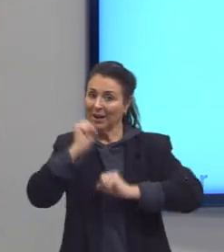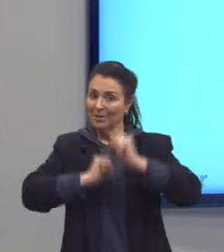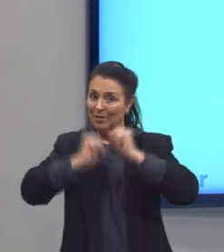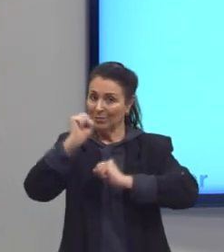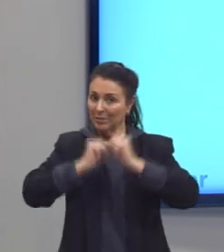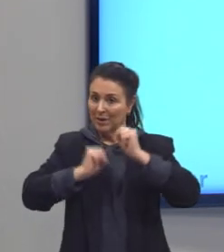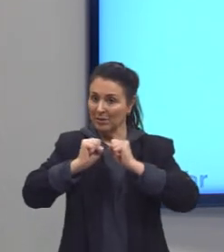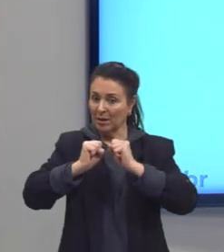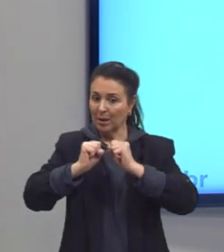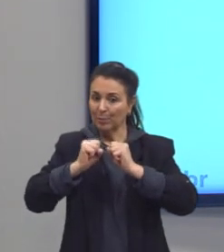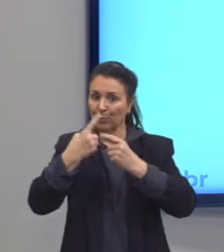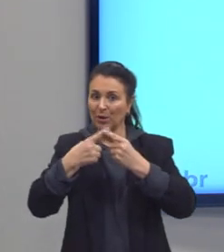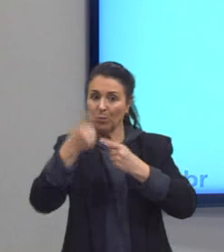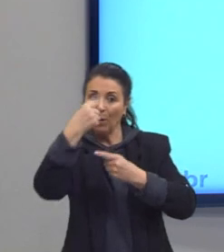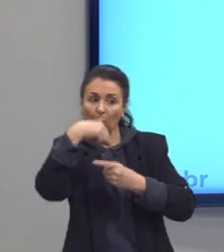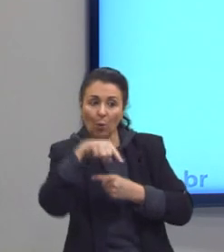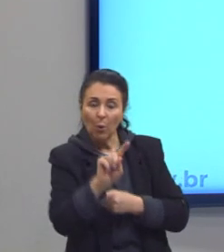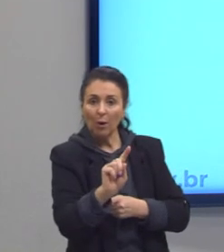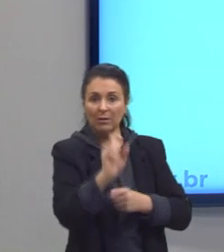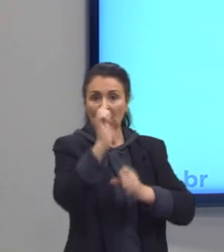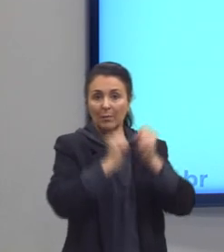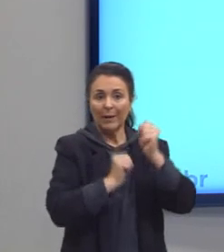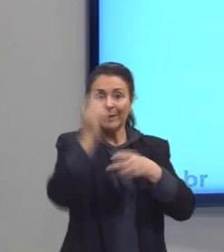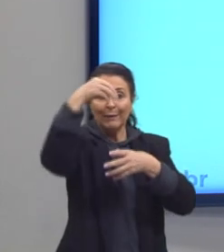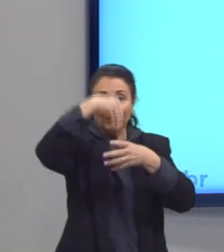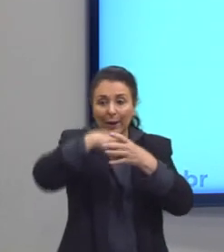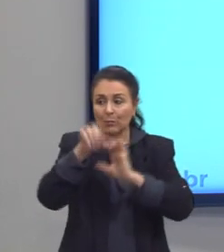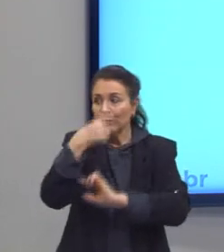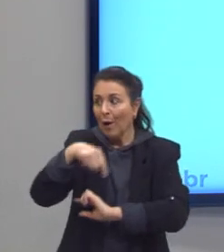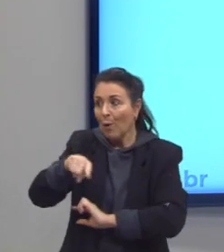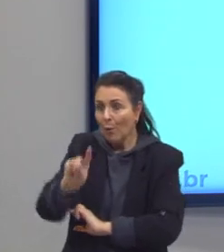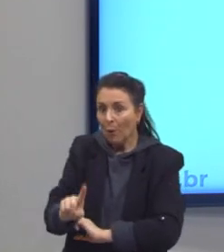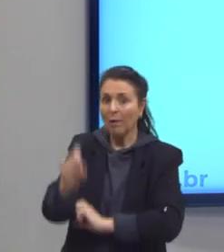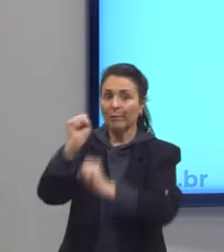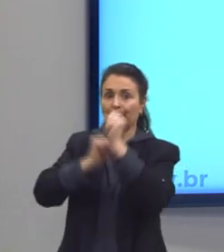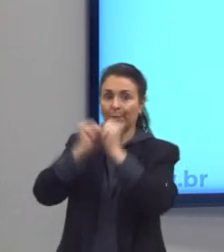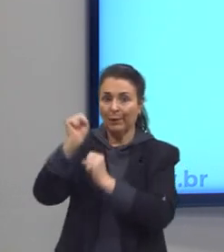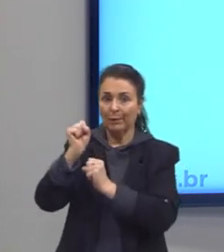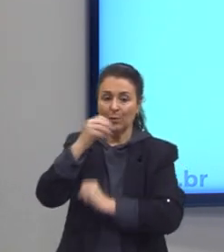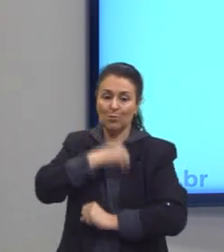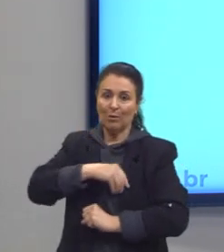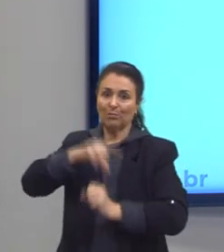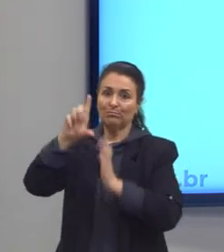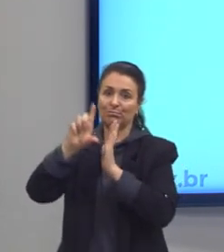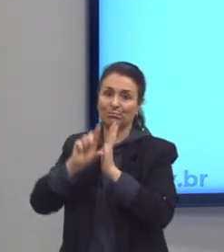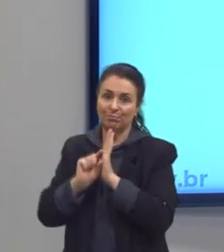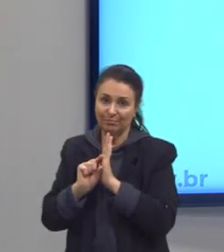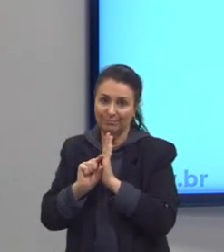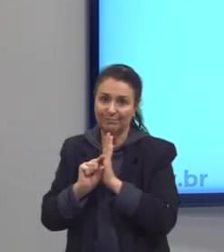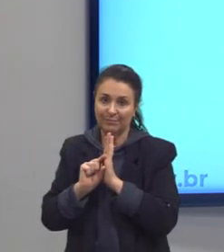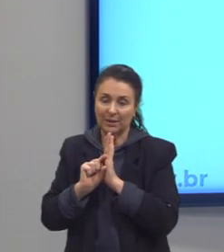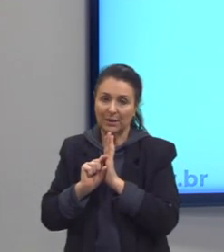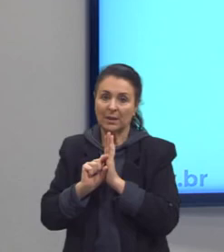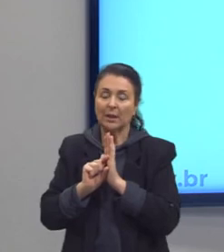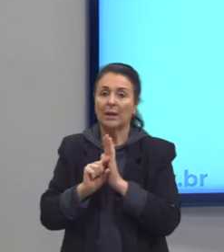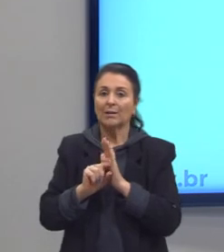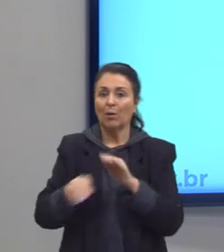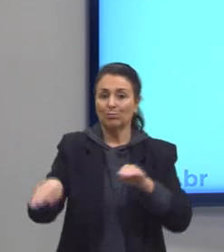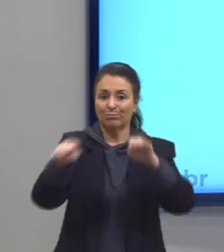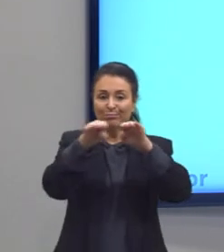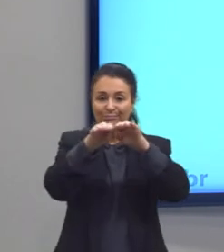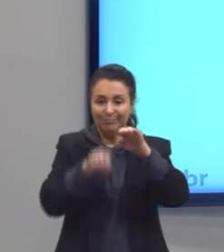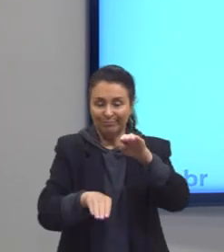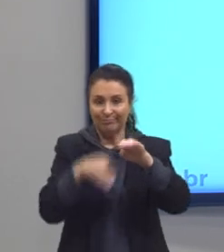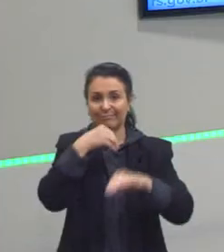outra empresa dentro da empresa, e com o salário reduzido, com desigualdade salarial. Então essa terceirização,